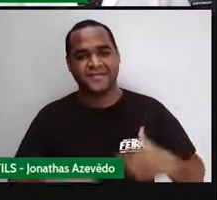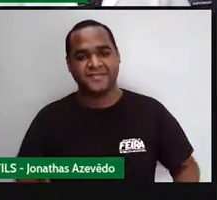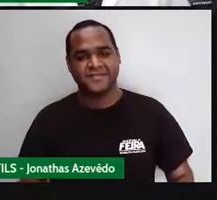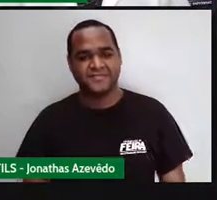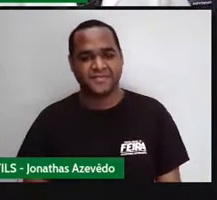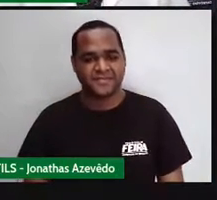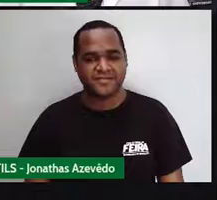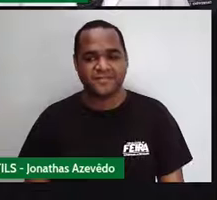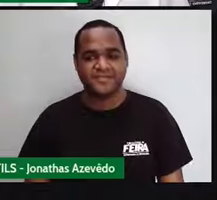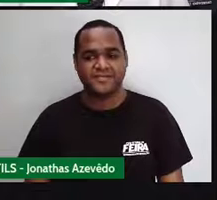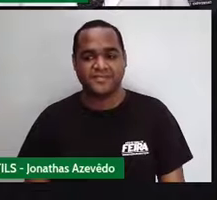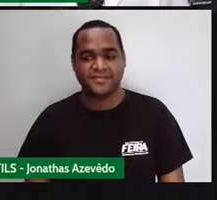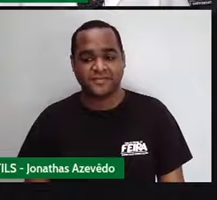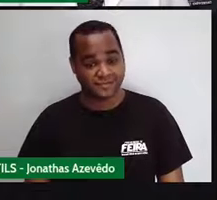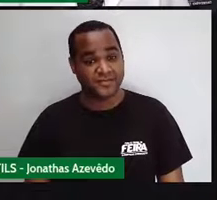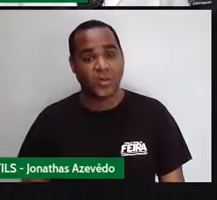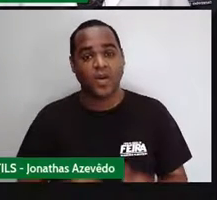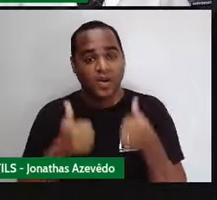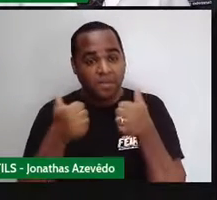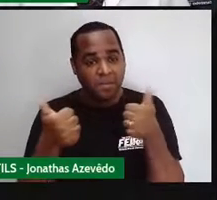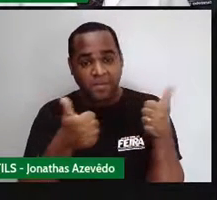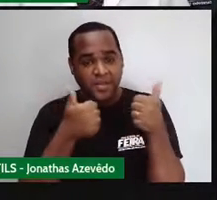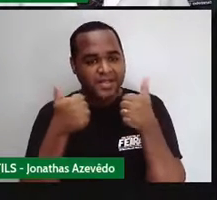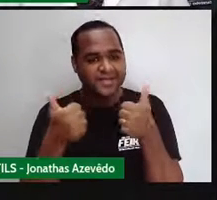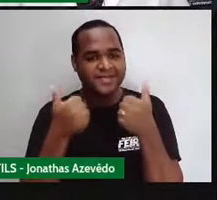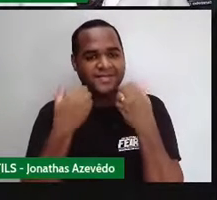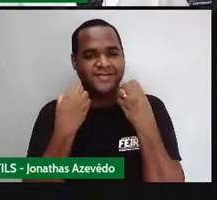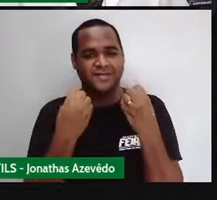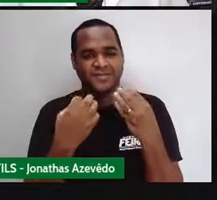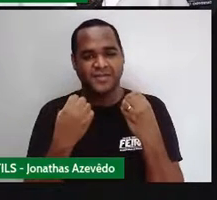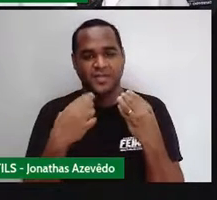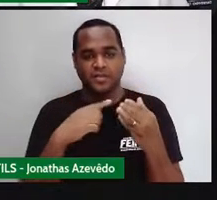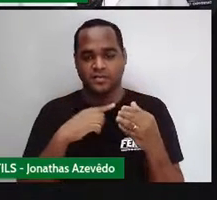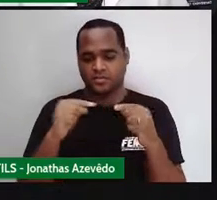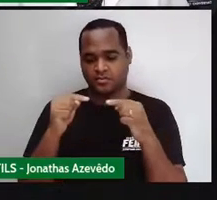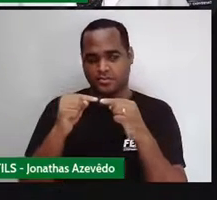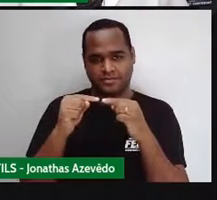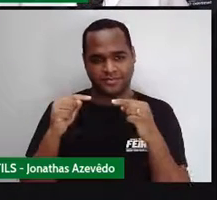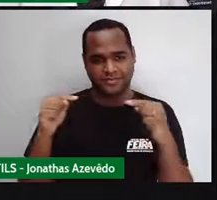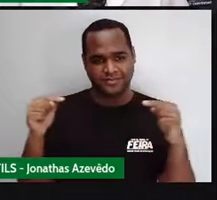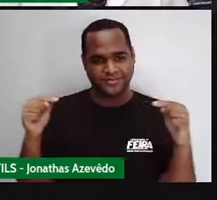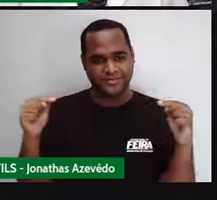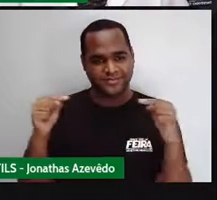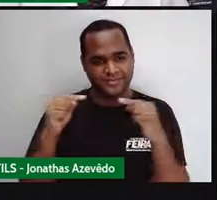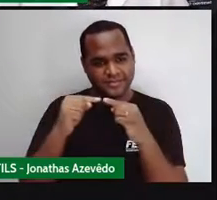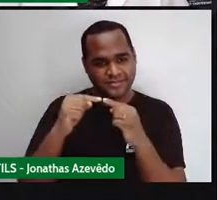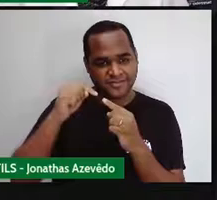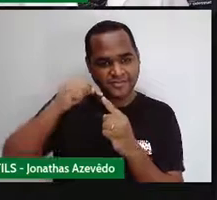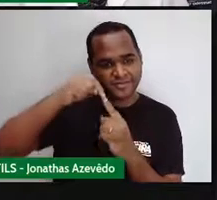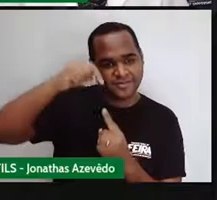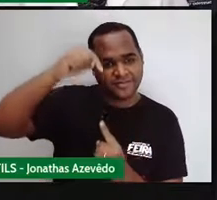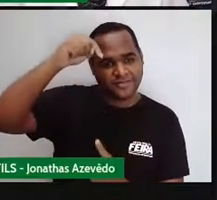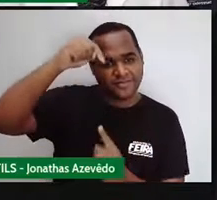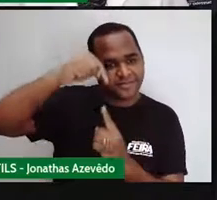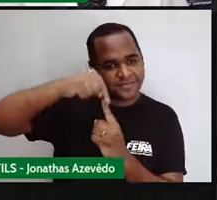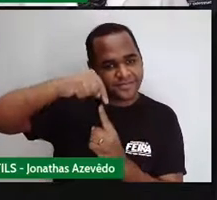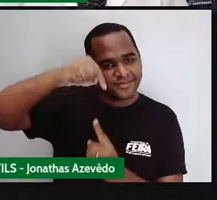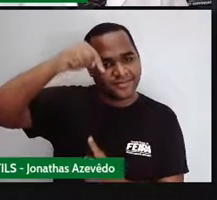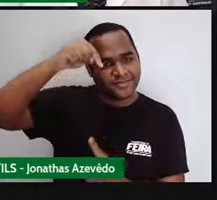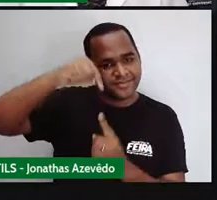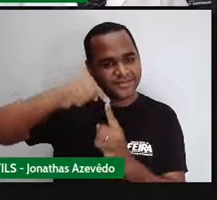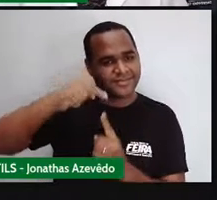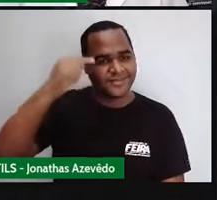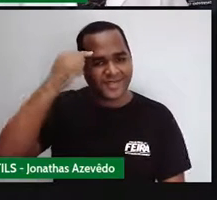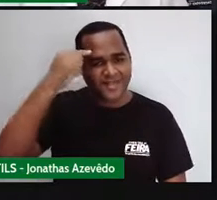Pronto. E aqui estão, olha, as diagonais. Vou fazer a outra que fica aqui. Olha só.